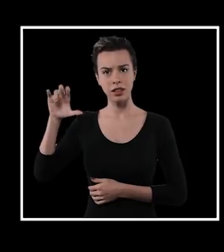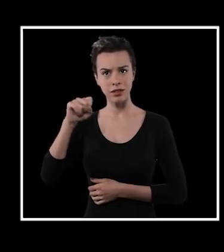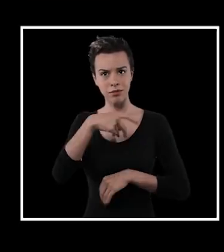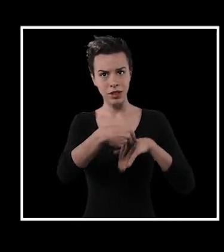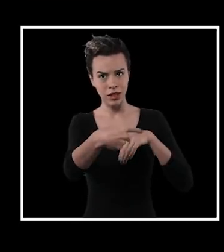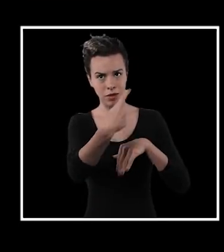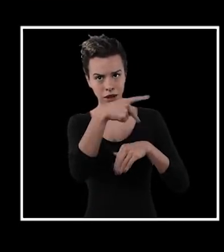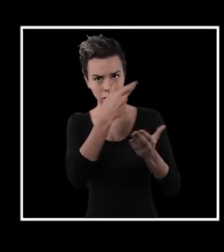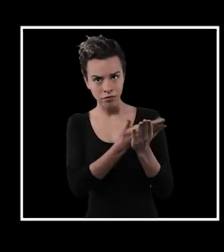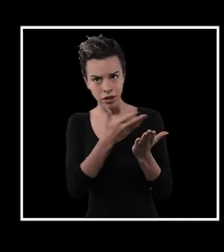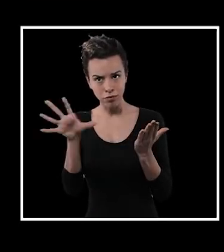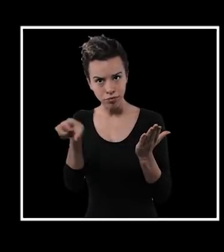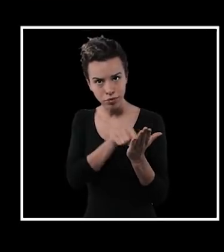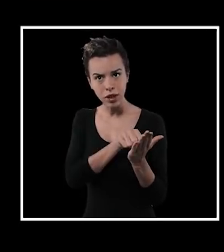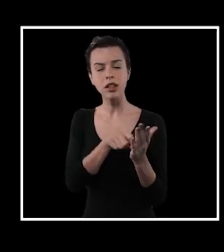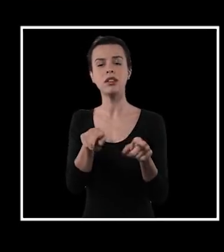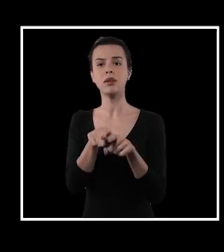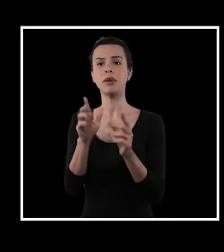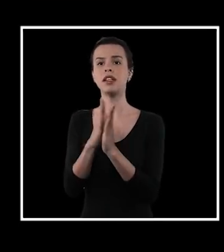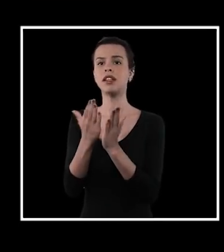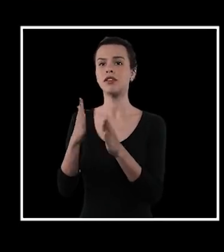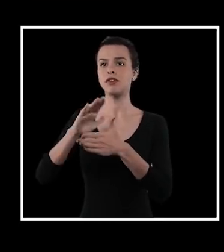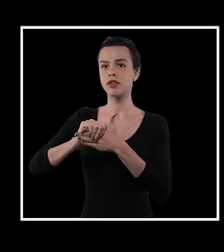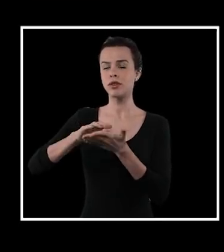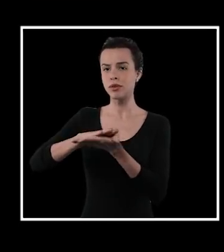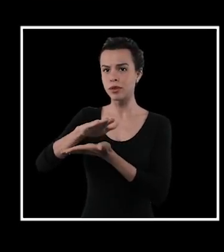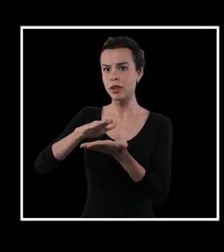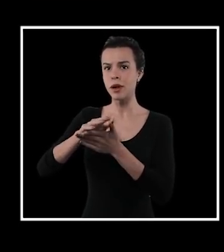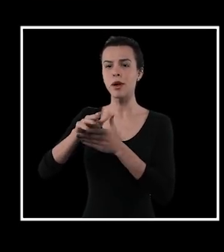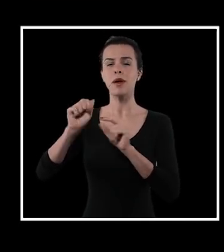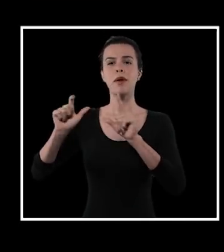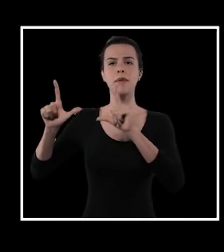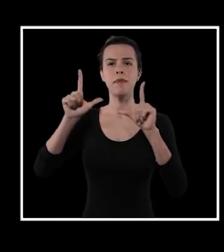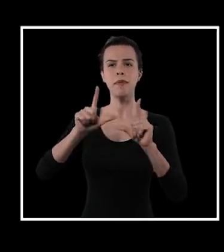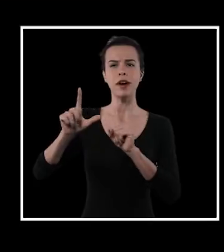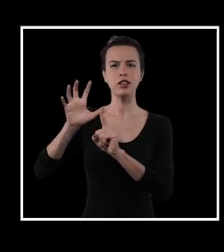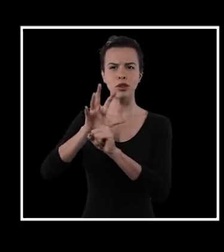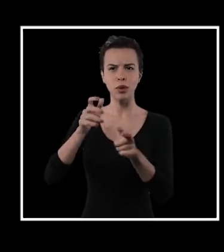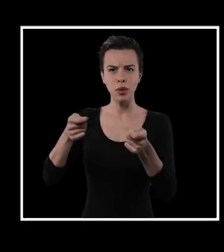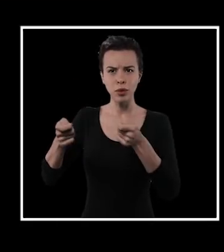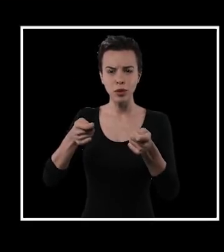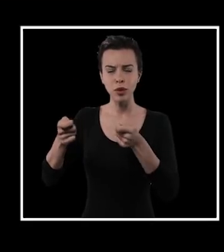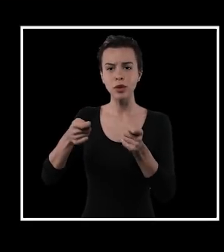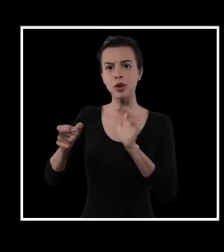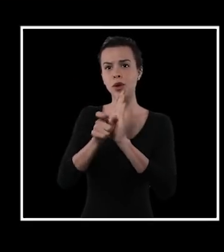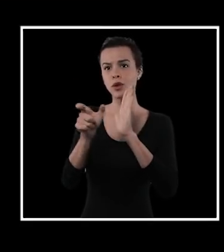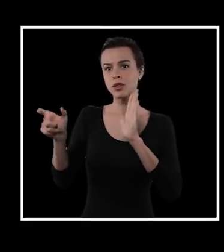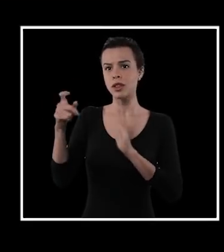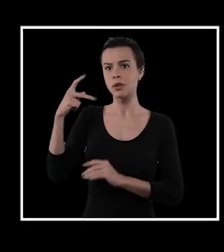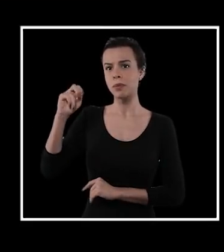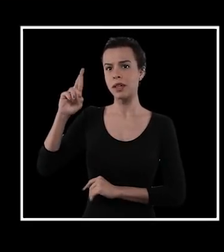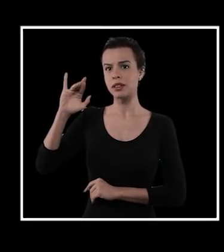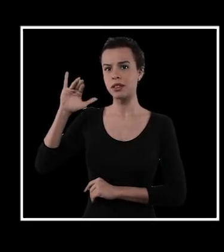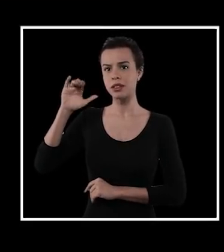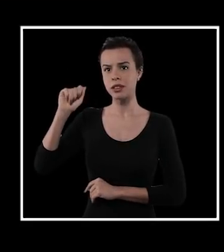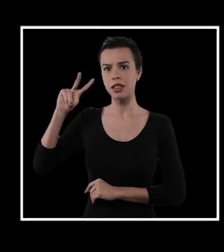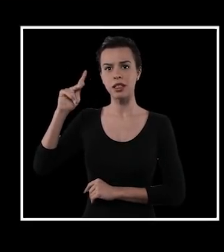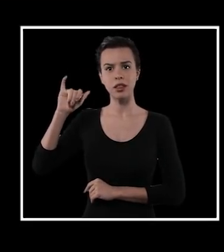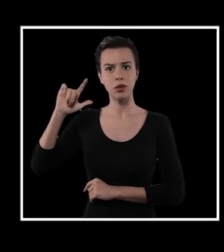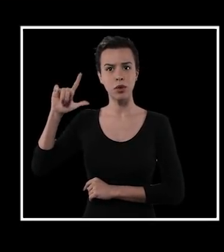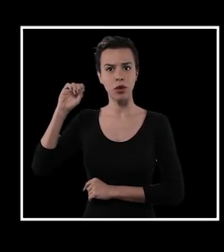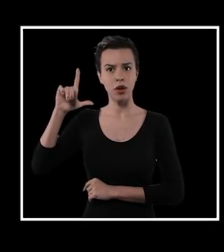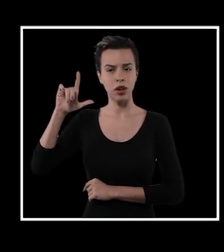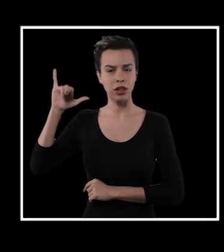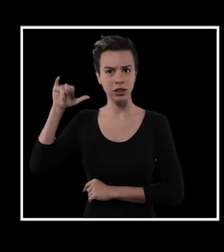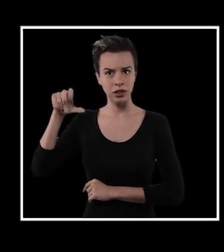mestrado quanto no livro publicado pela editora Zuck, Imagens de Controle e um Conceito do Pensamento de Patricia Hill Collins. O Winnie também